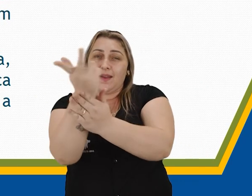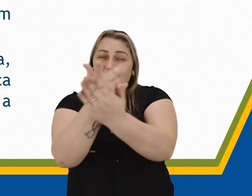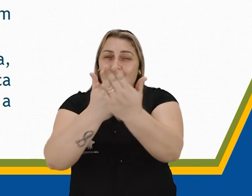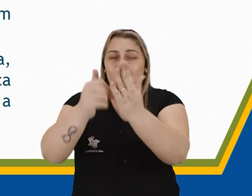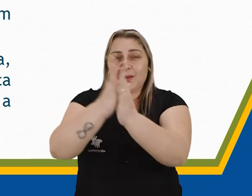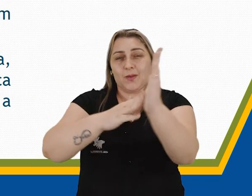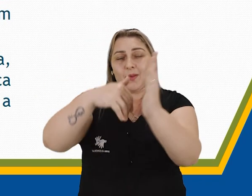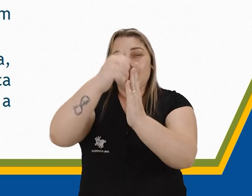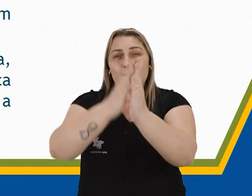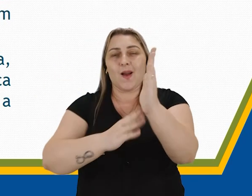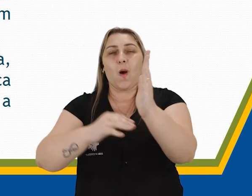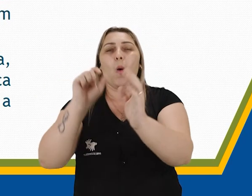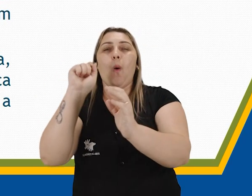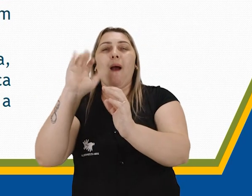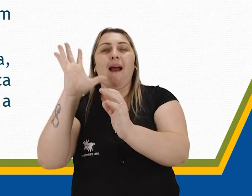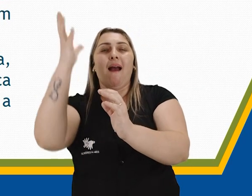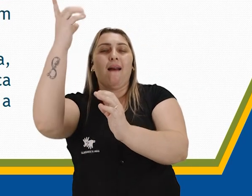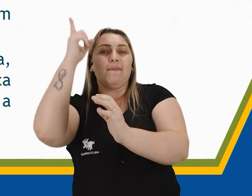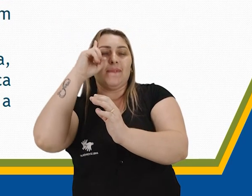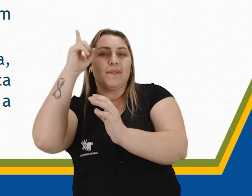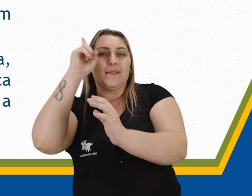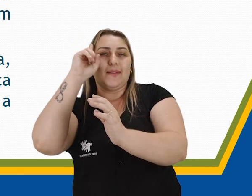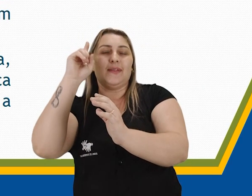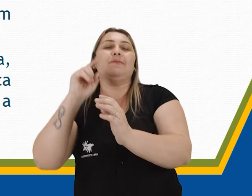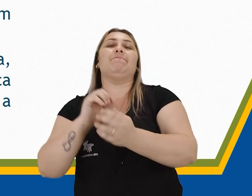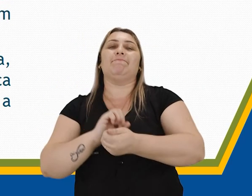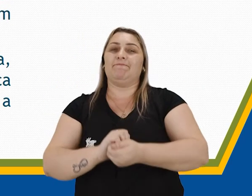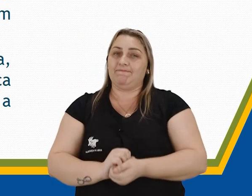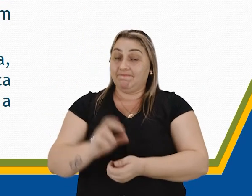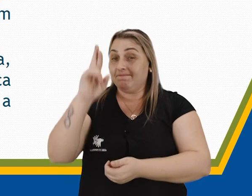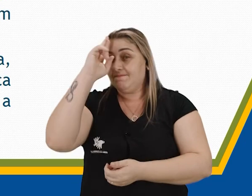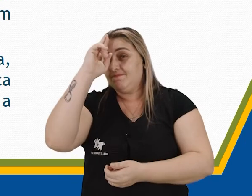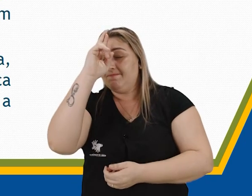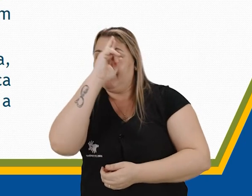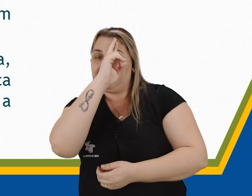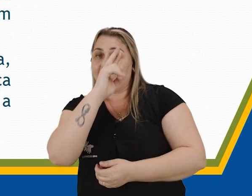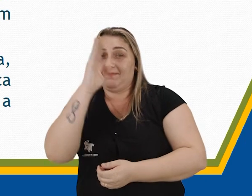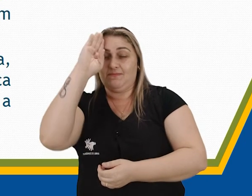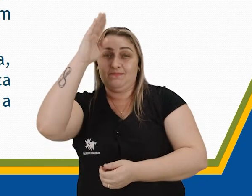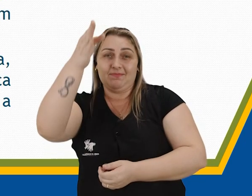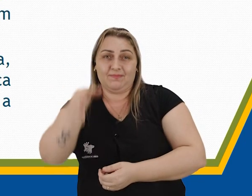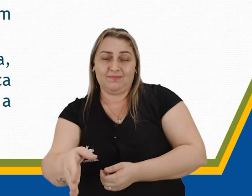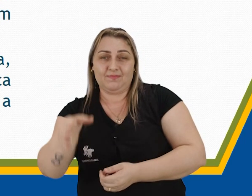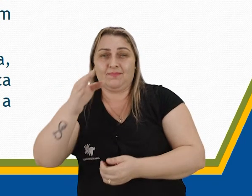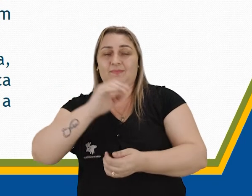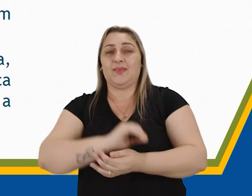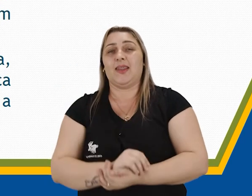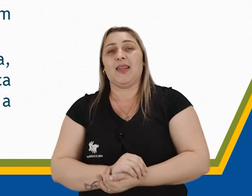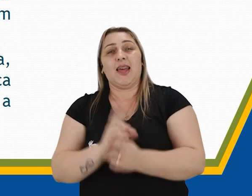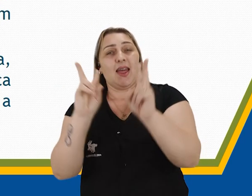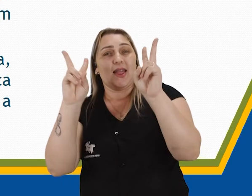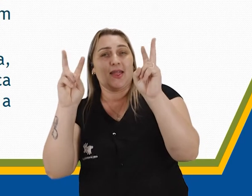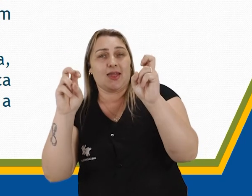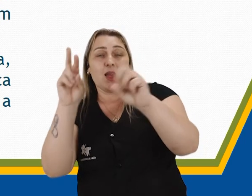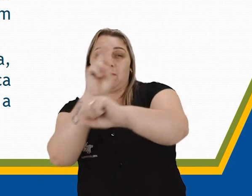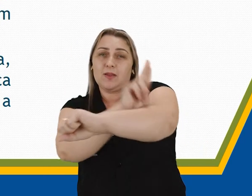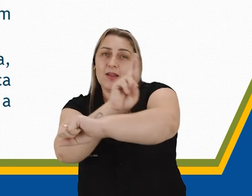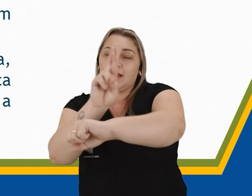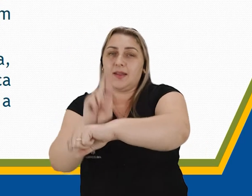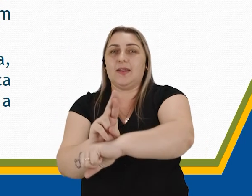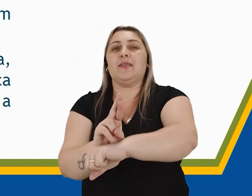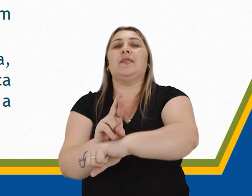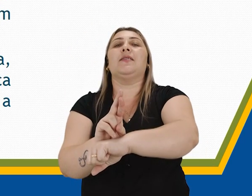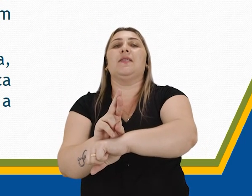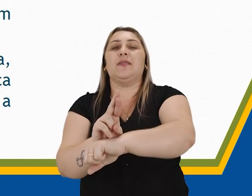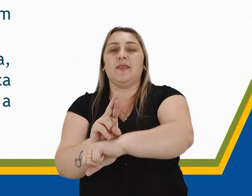cenas do cotidiano grego, acontecimentos históricos e, principalmente, temas religiosos